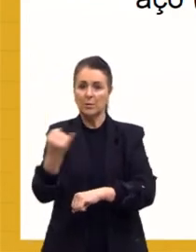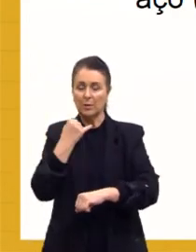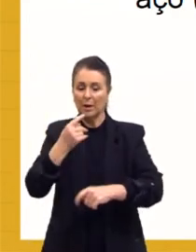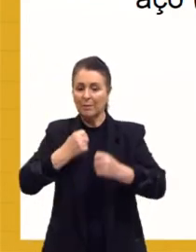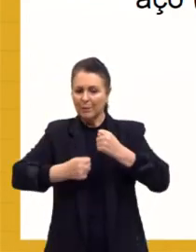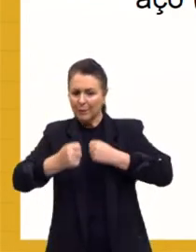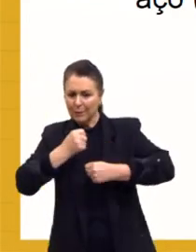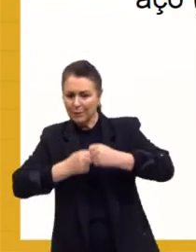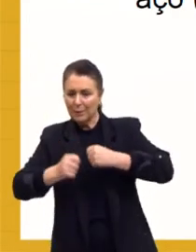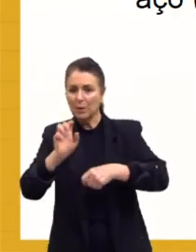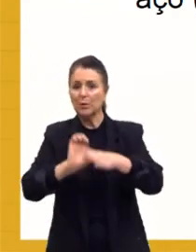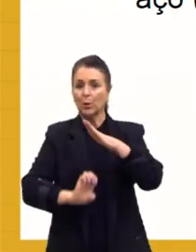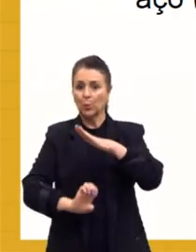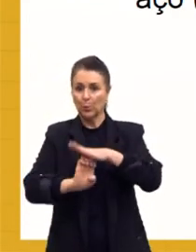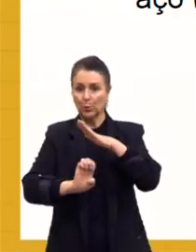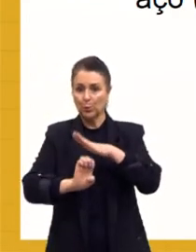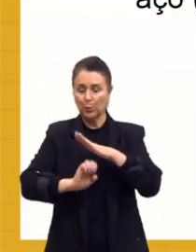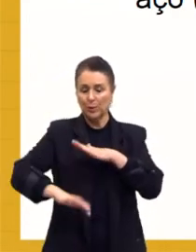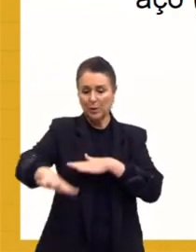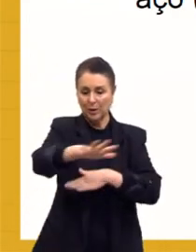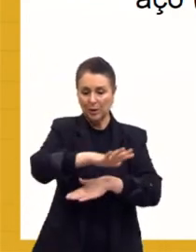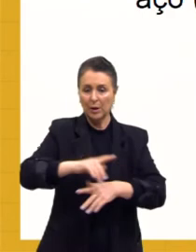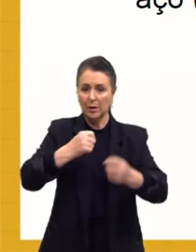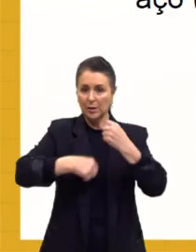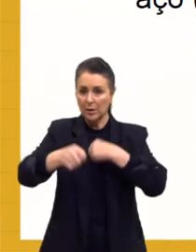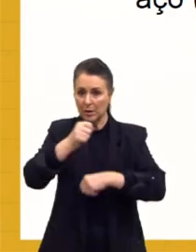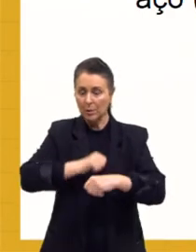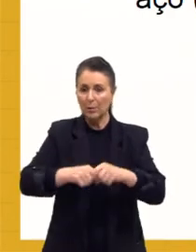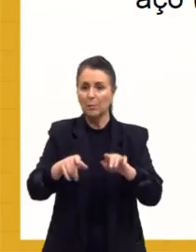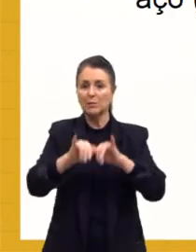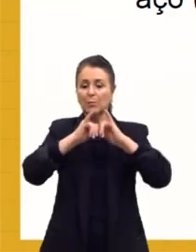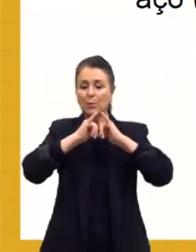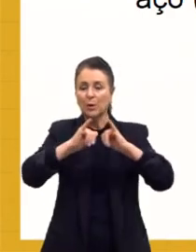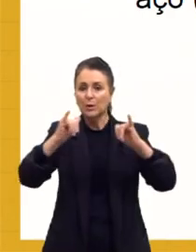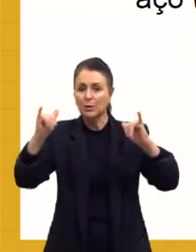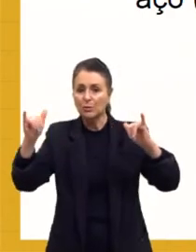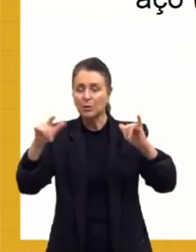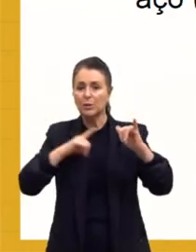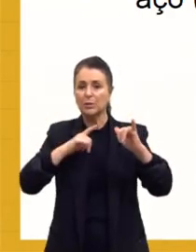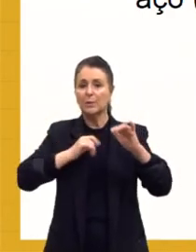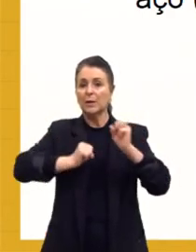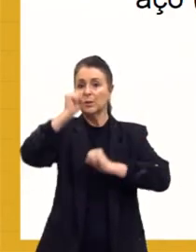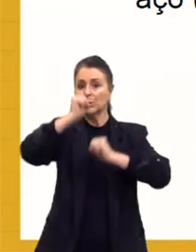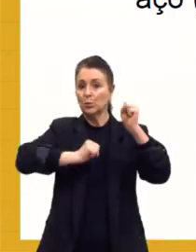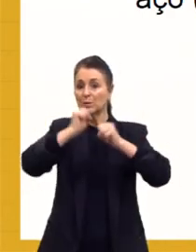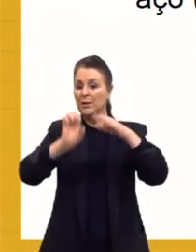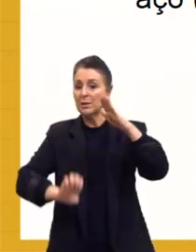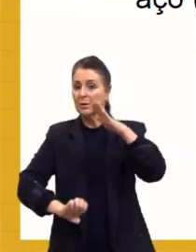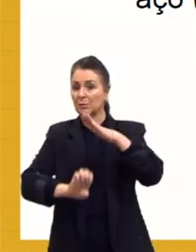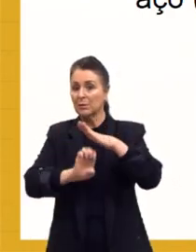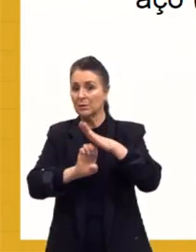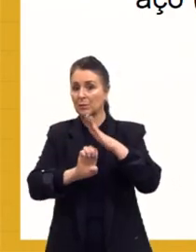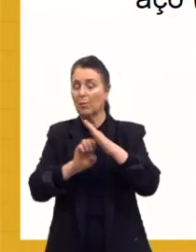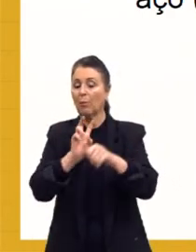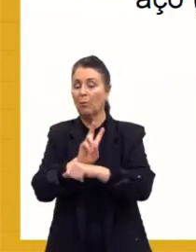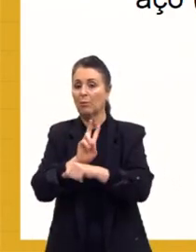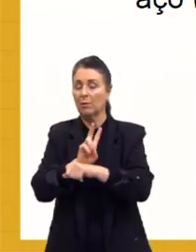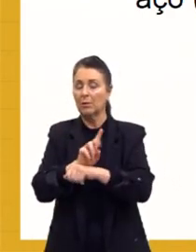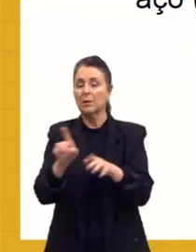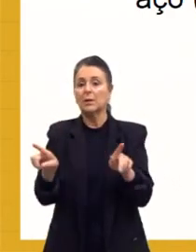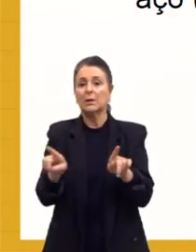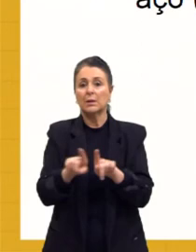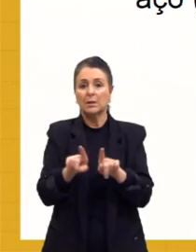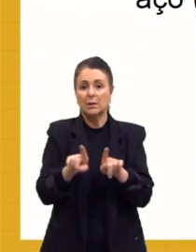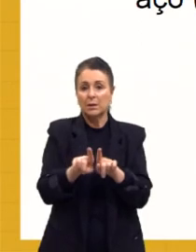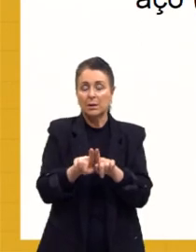áreas estratégicas da economia, como, por exemplo, a energia, e tem indústrias estatais que cuidassem disso. Vargas também